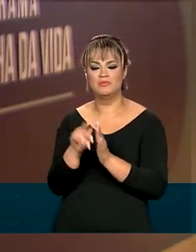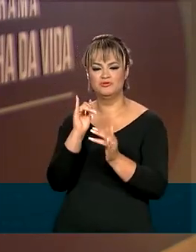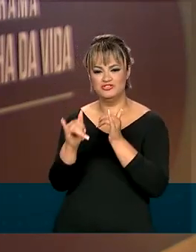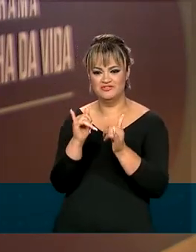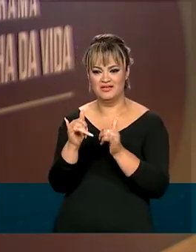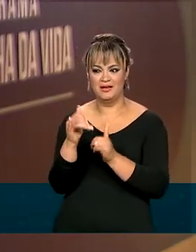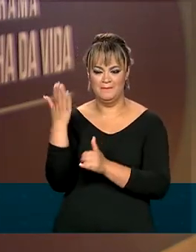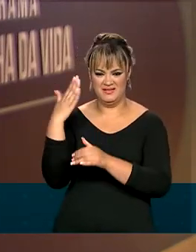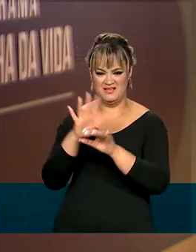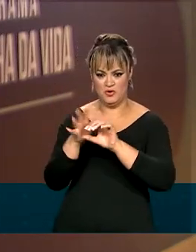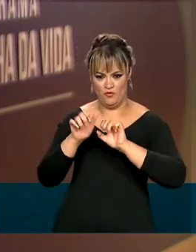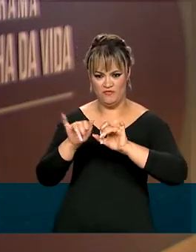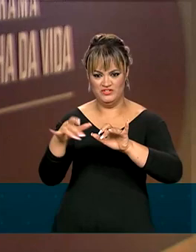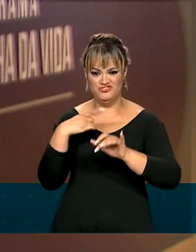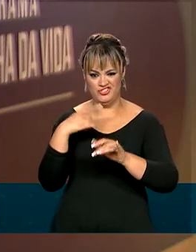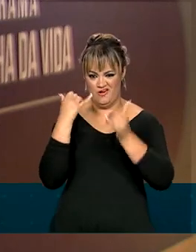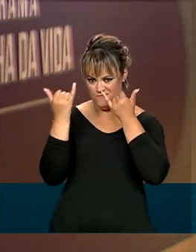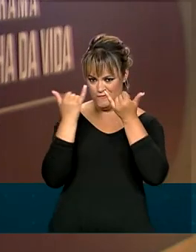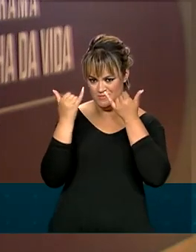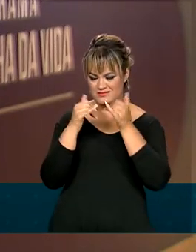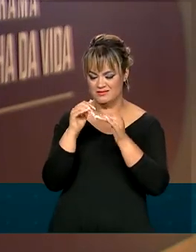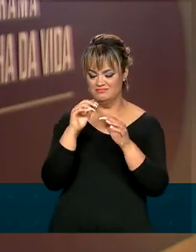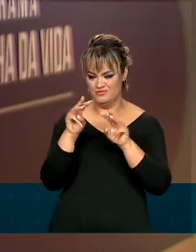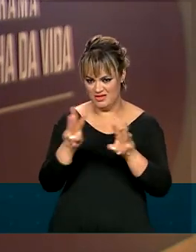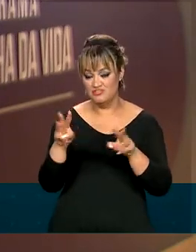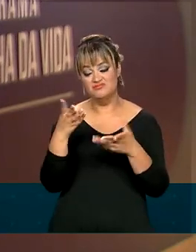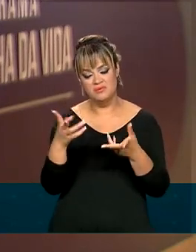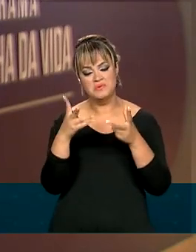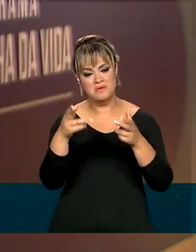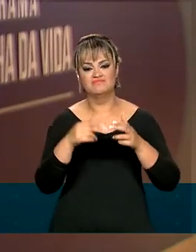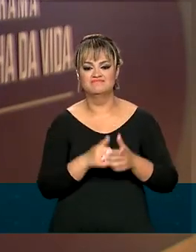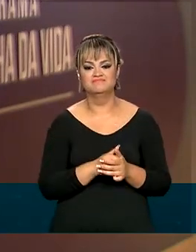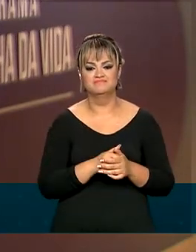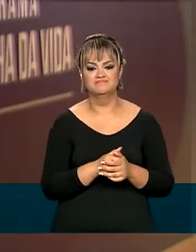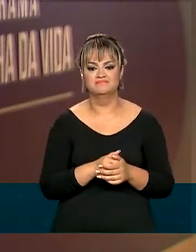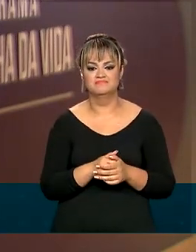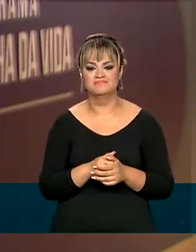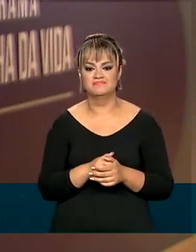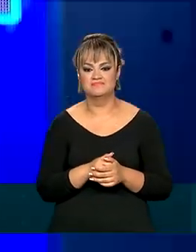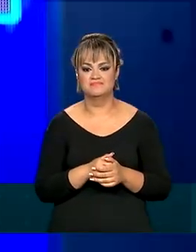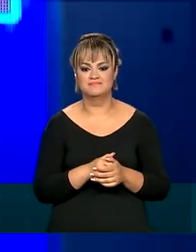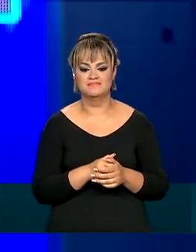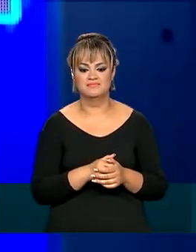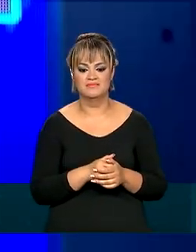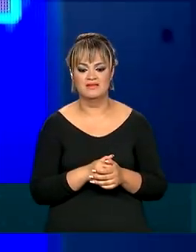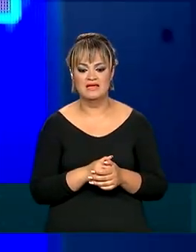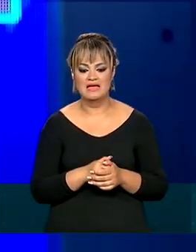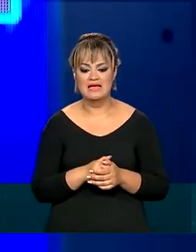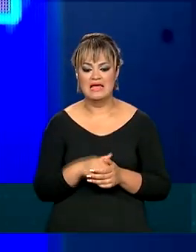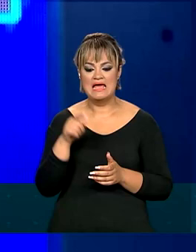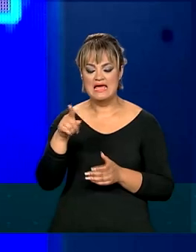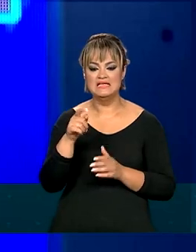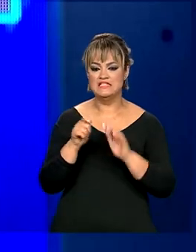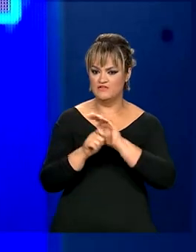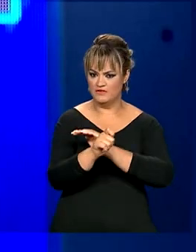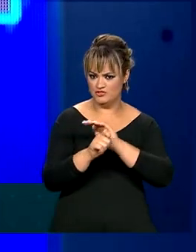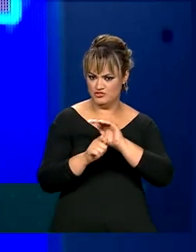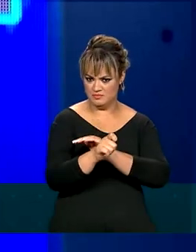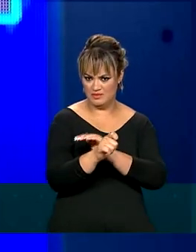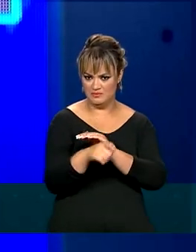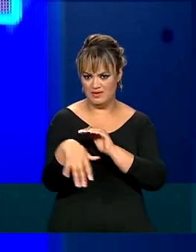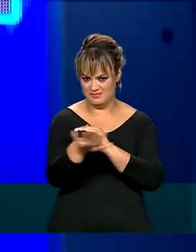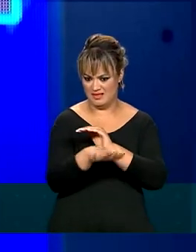que norteou as ações desenvolvidas pelo Ministério da Saúde durante a pandemia. Esse investimento que o Brasil tem